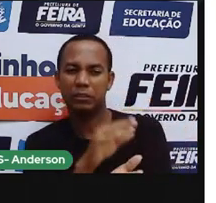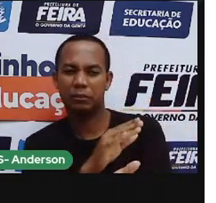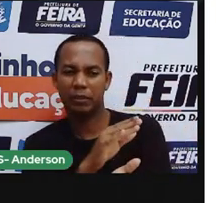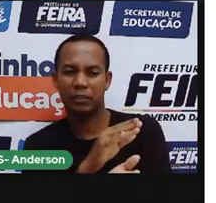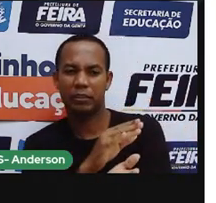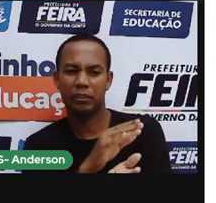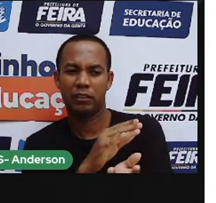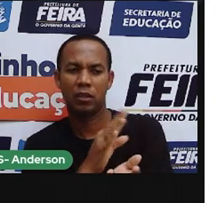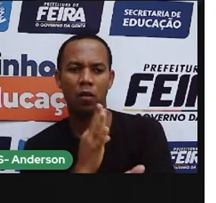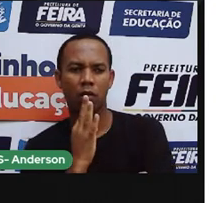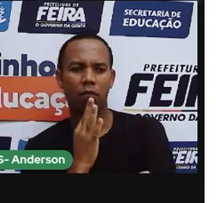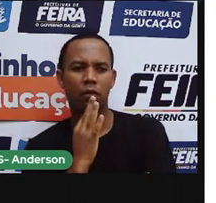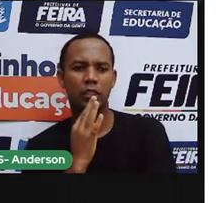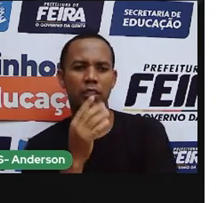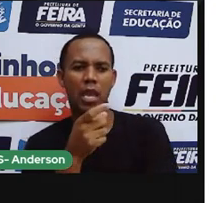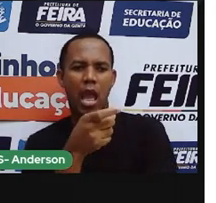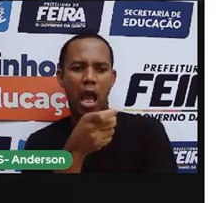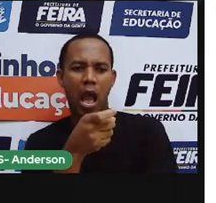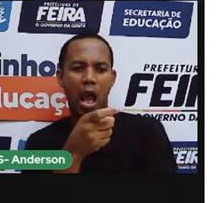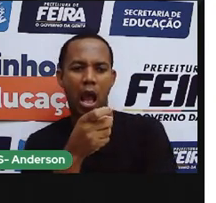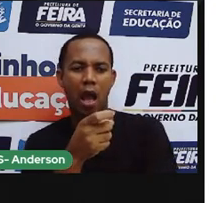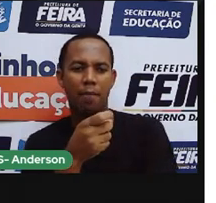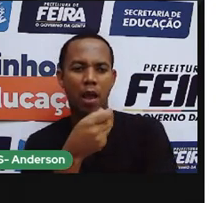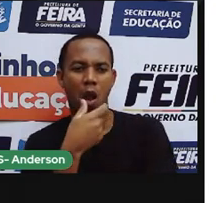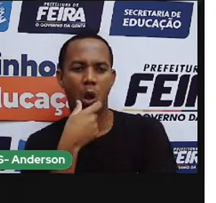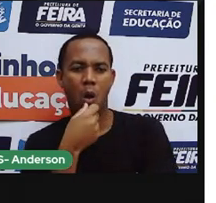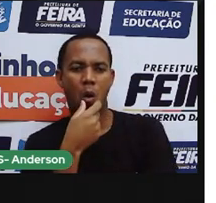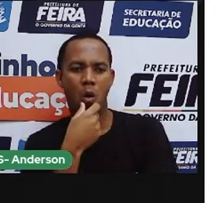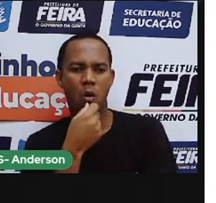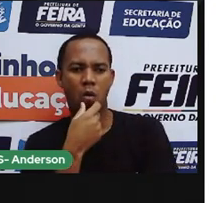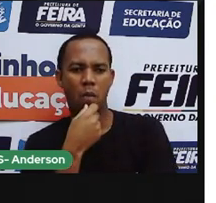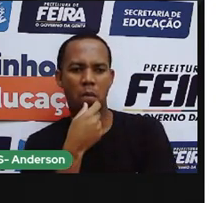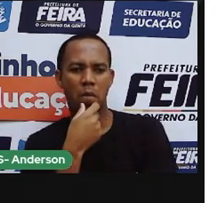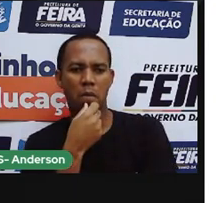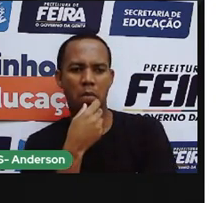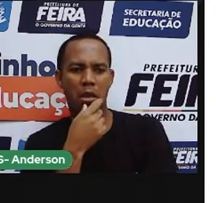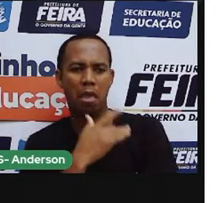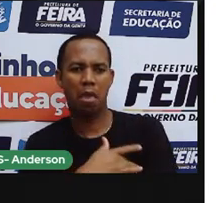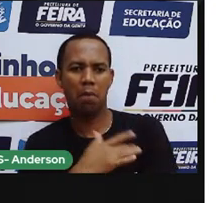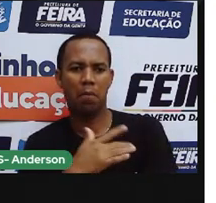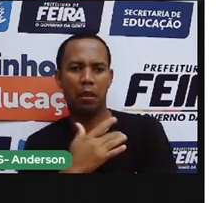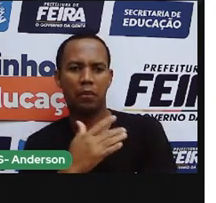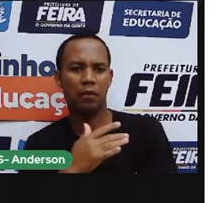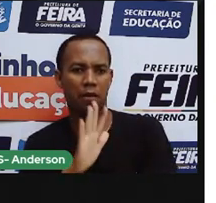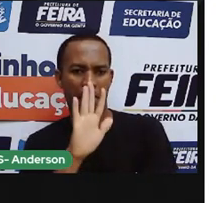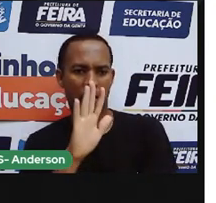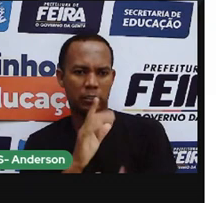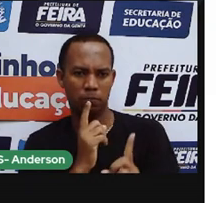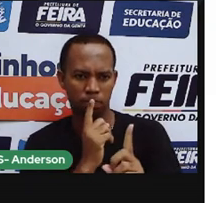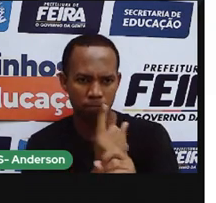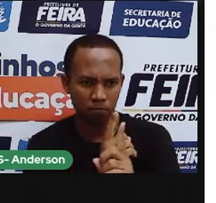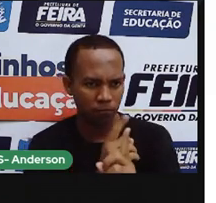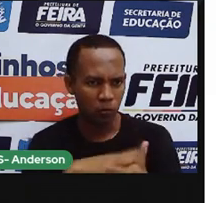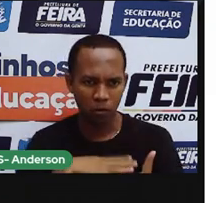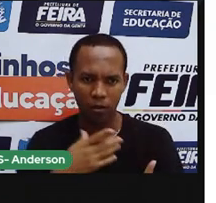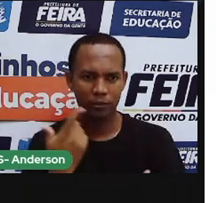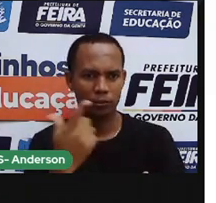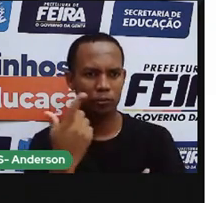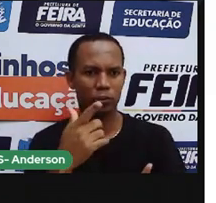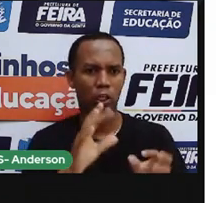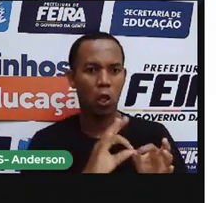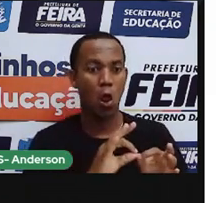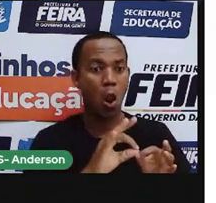arma diferente, arma de homem covarde, pois no corpo a corpo não guerreava. De longe,